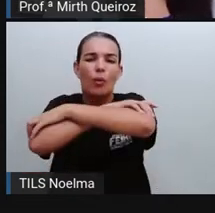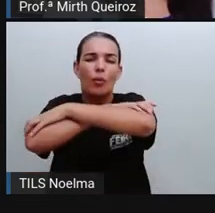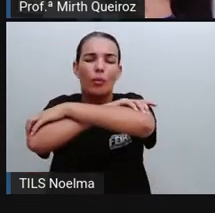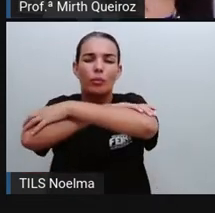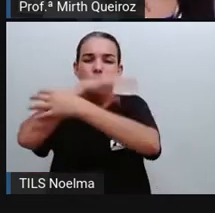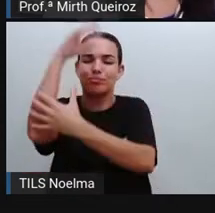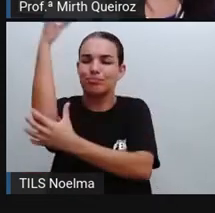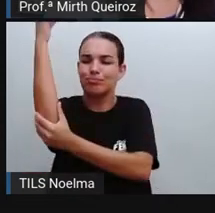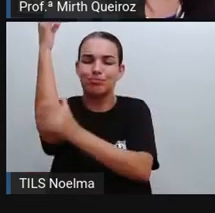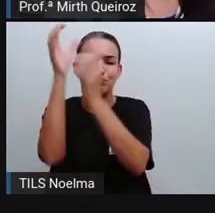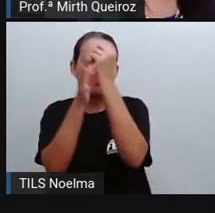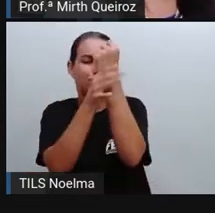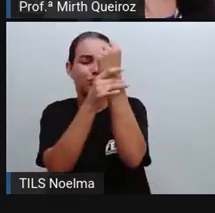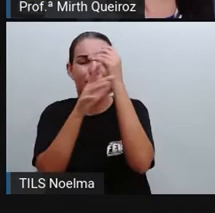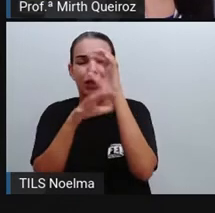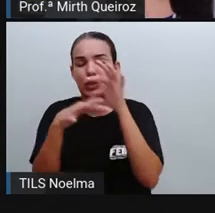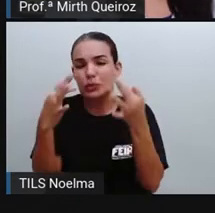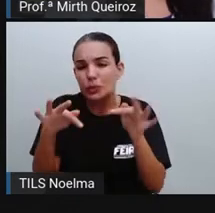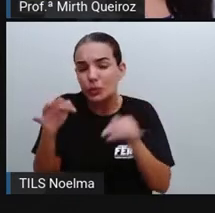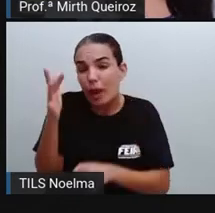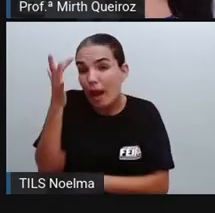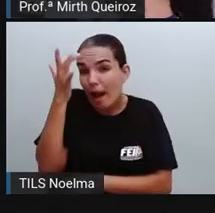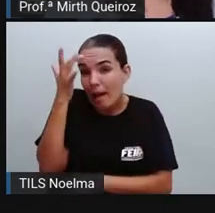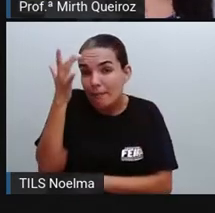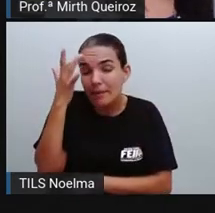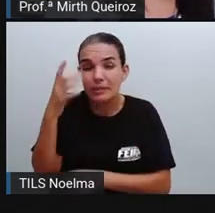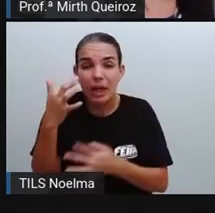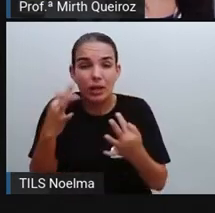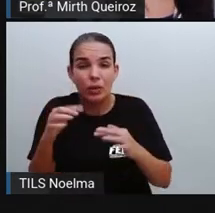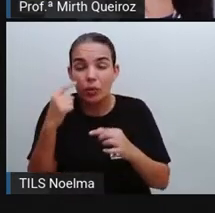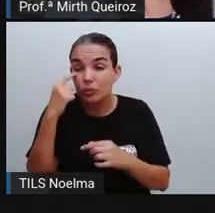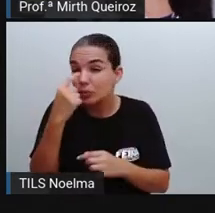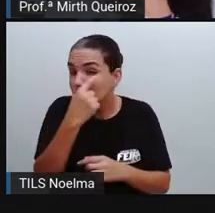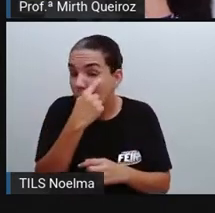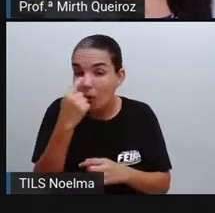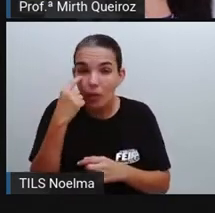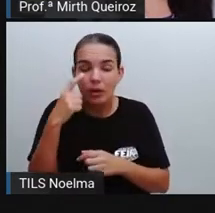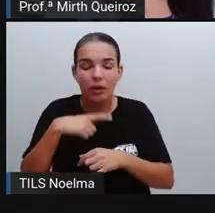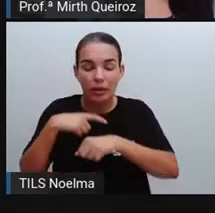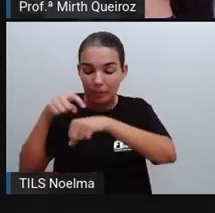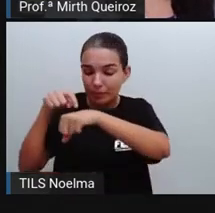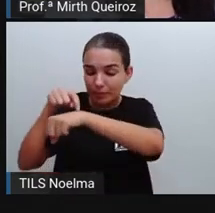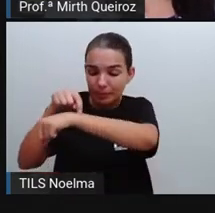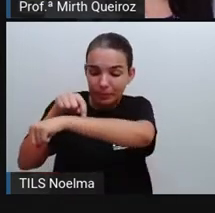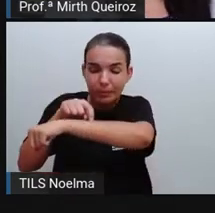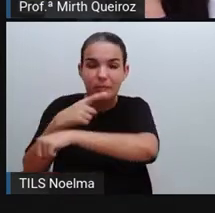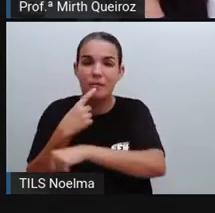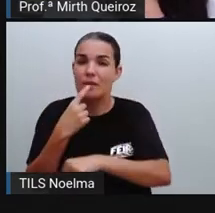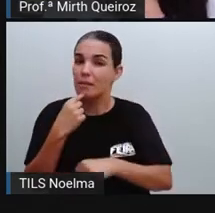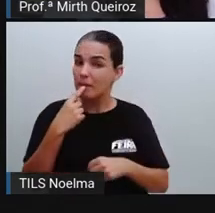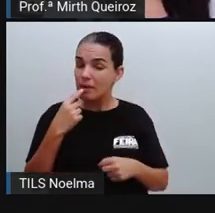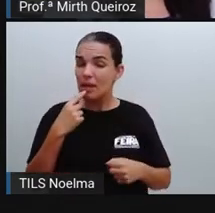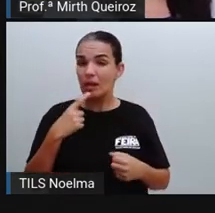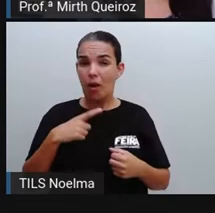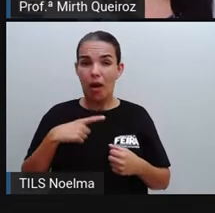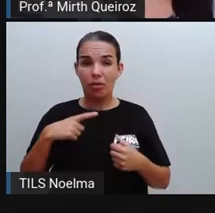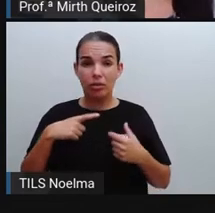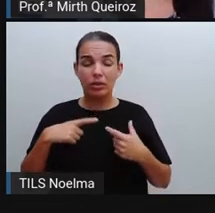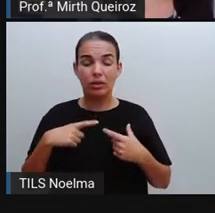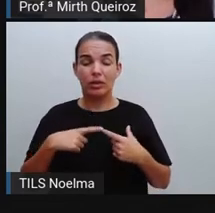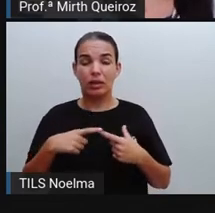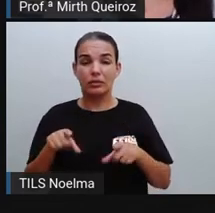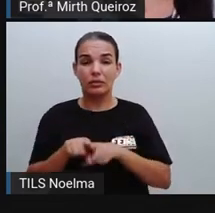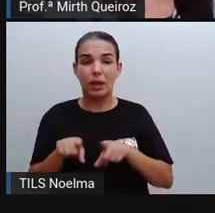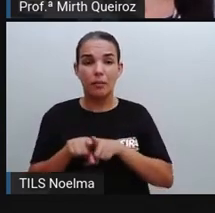articulações, dor de cabeça, dor no fundo dos olhos, pontos vermelhos pelo corpo ou prova de laço